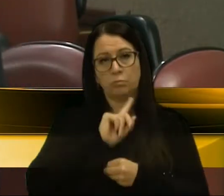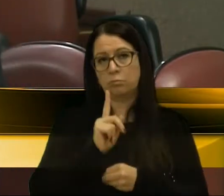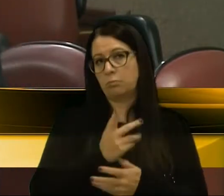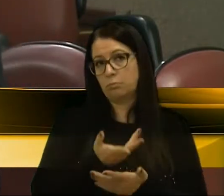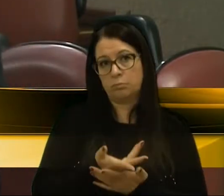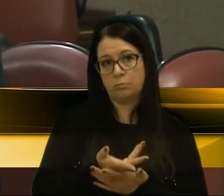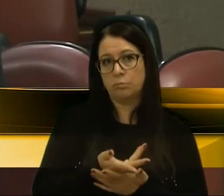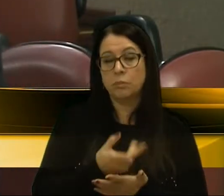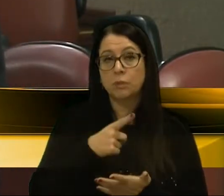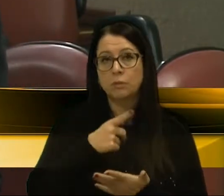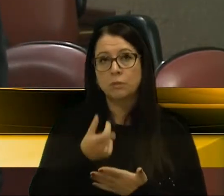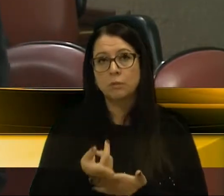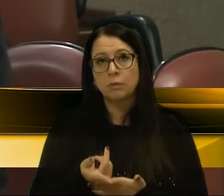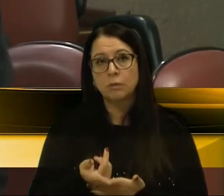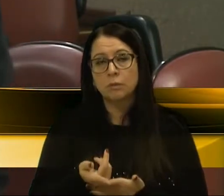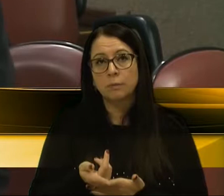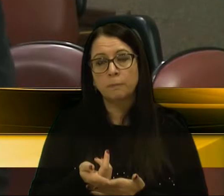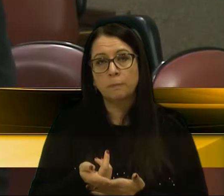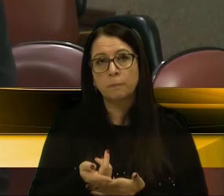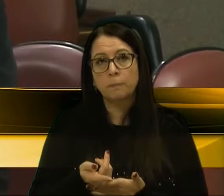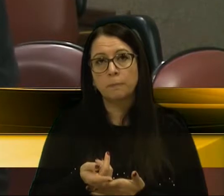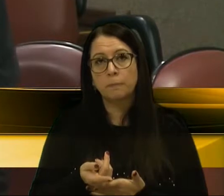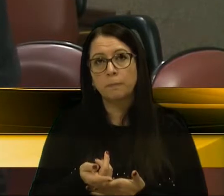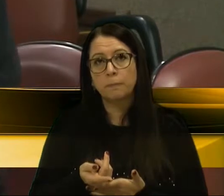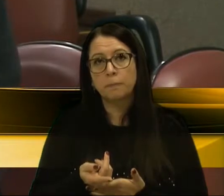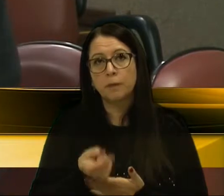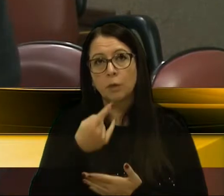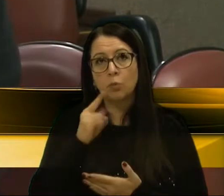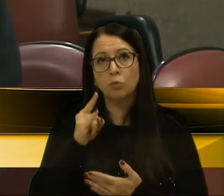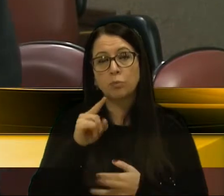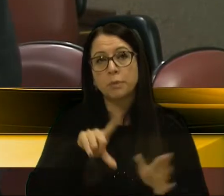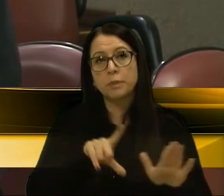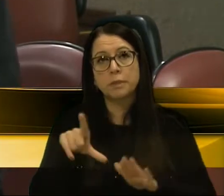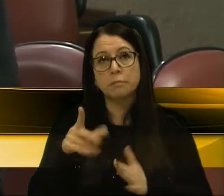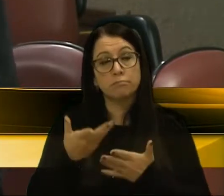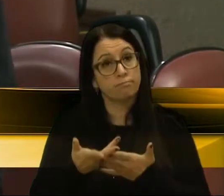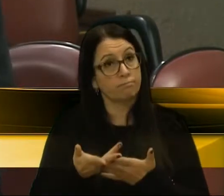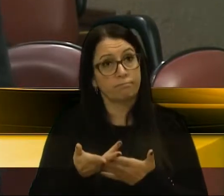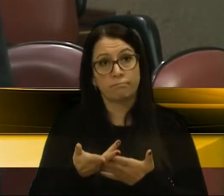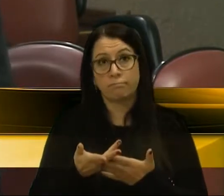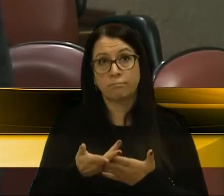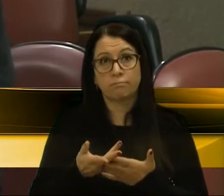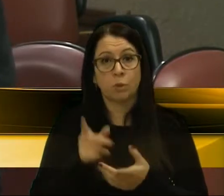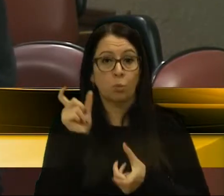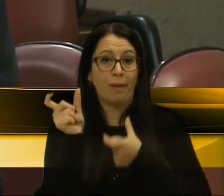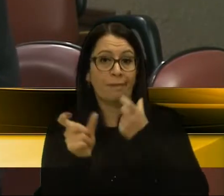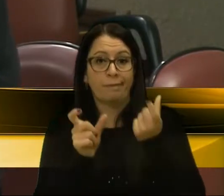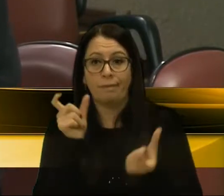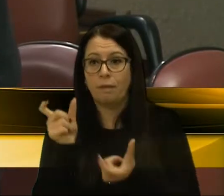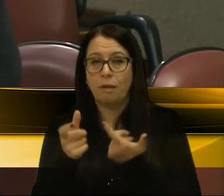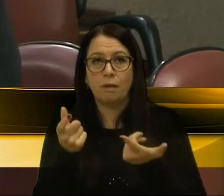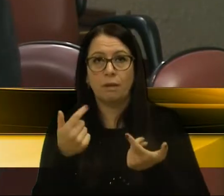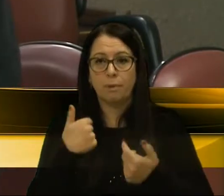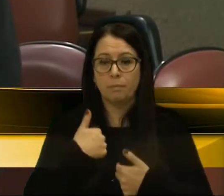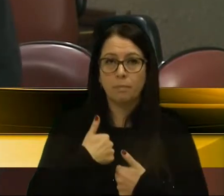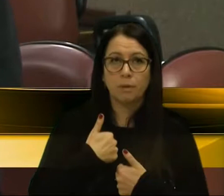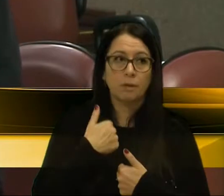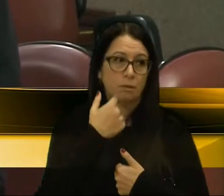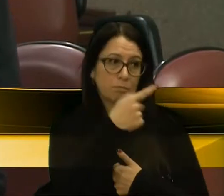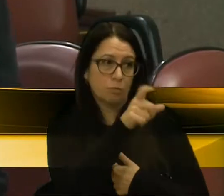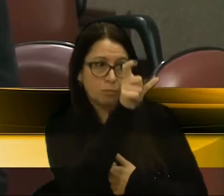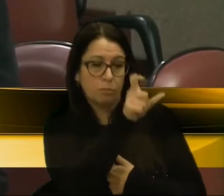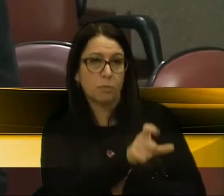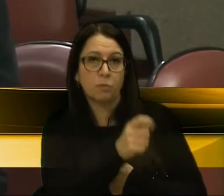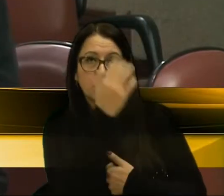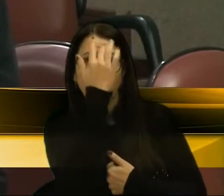tem sido, nessa última semana, um ataque muito violento a mim, a sua pessoa,